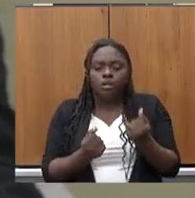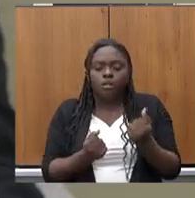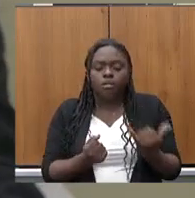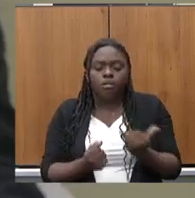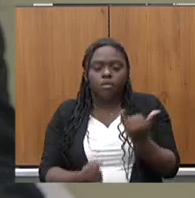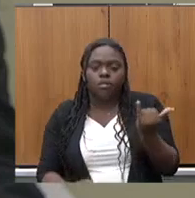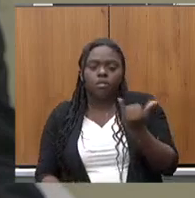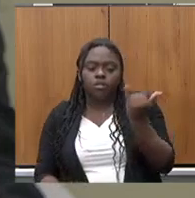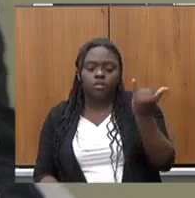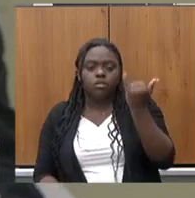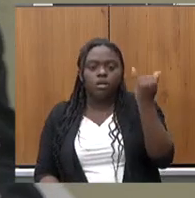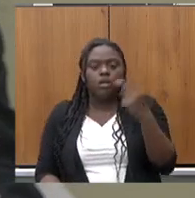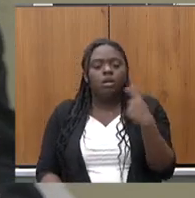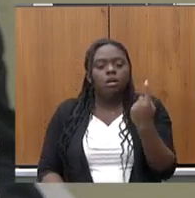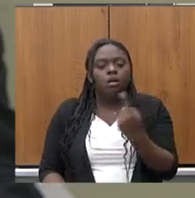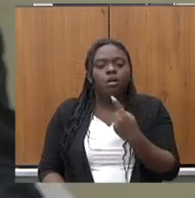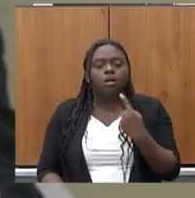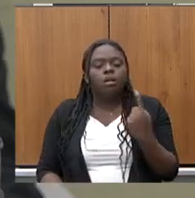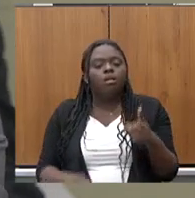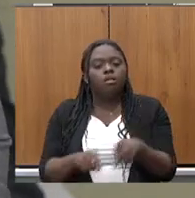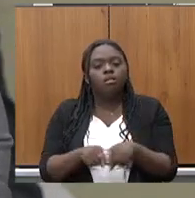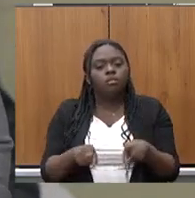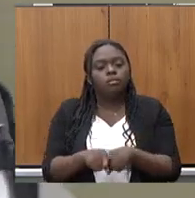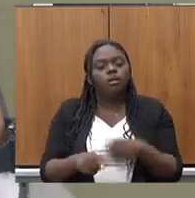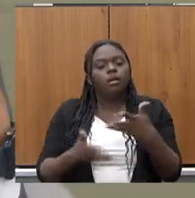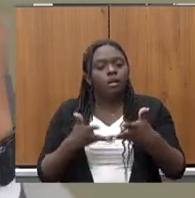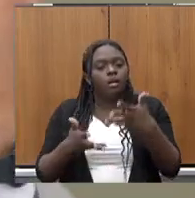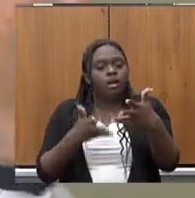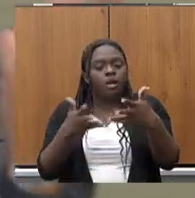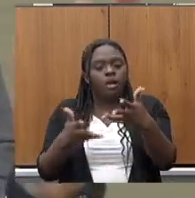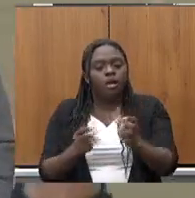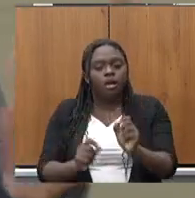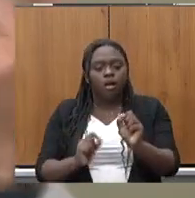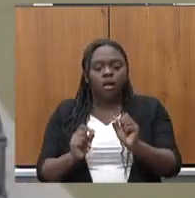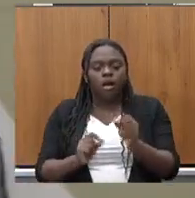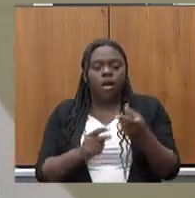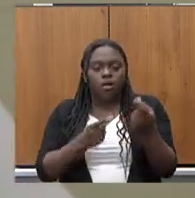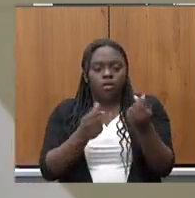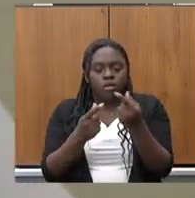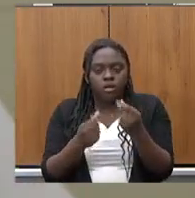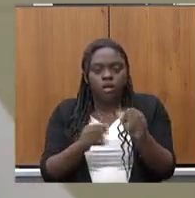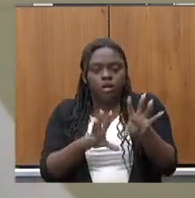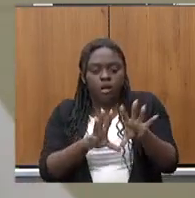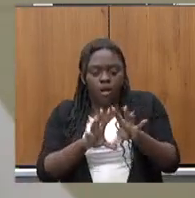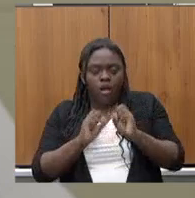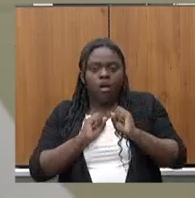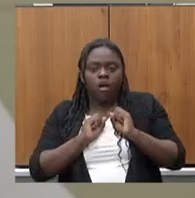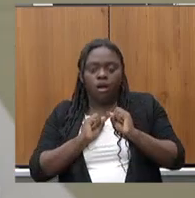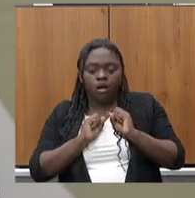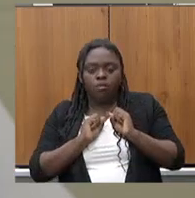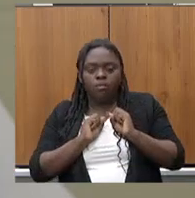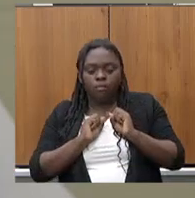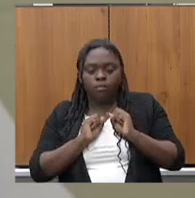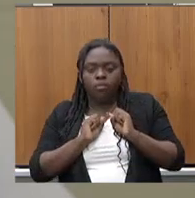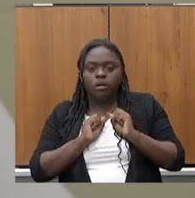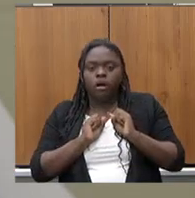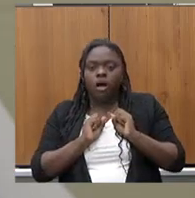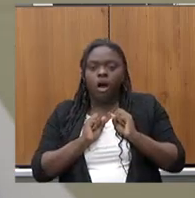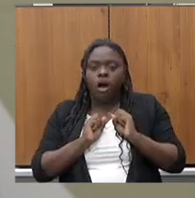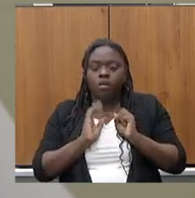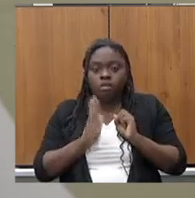importantíssimo que falamos que os investimentos atraídos estão sendo